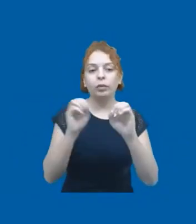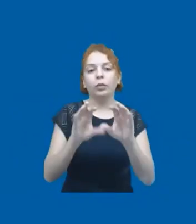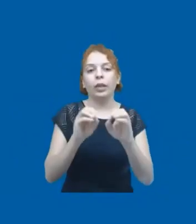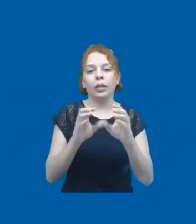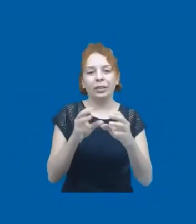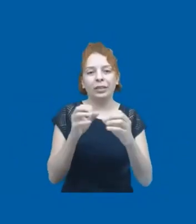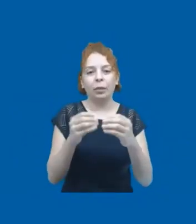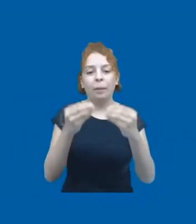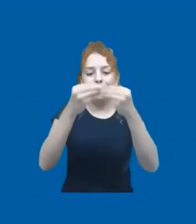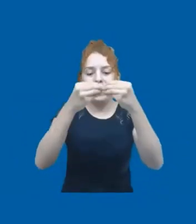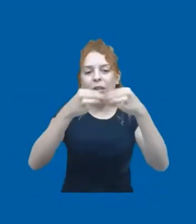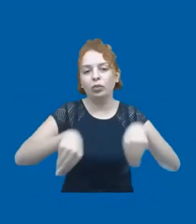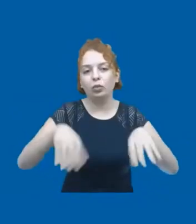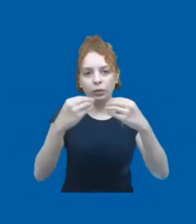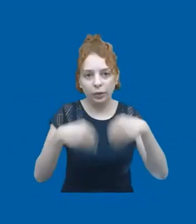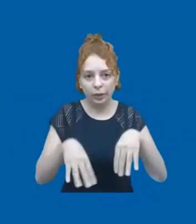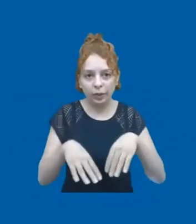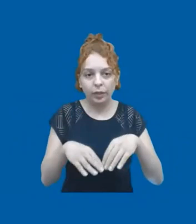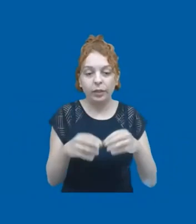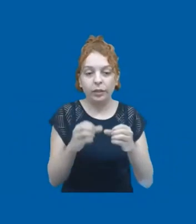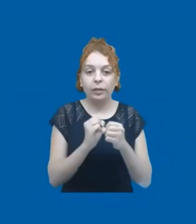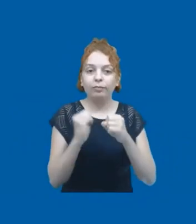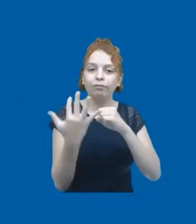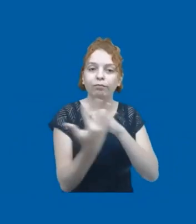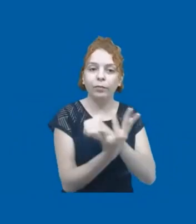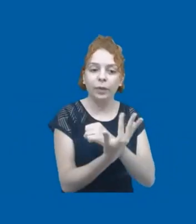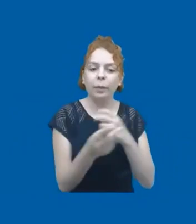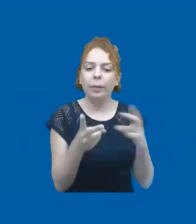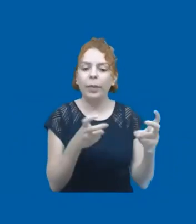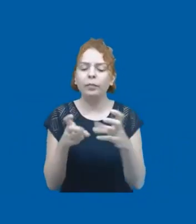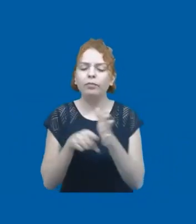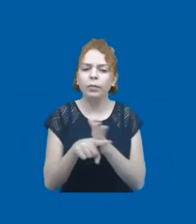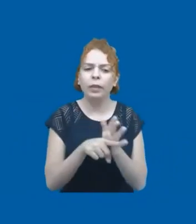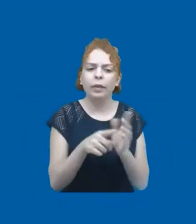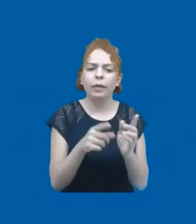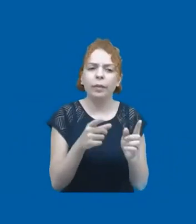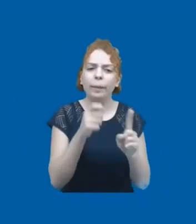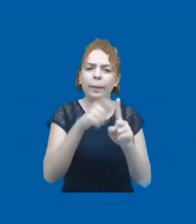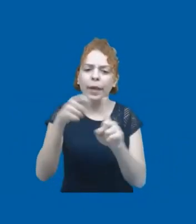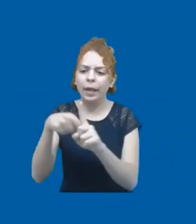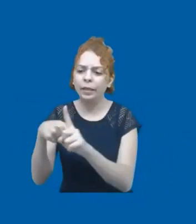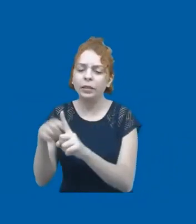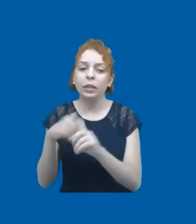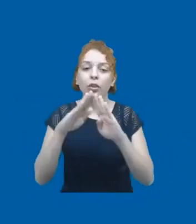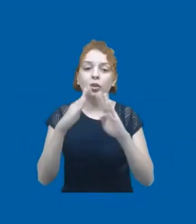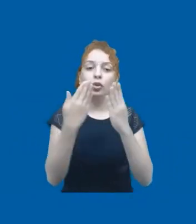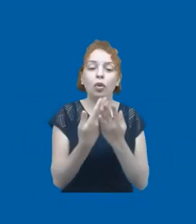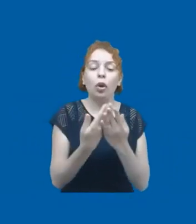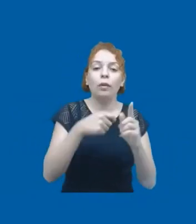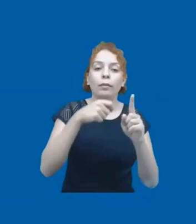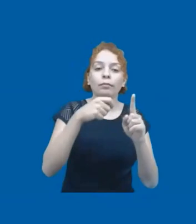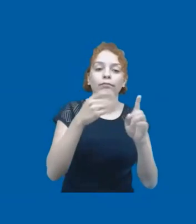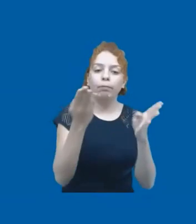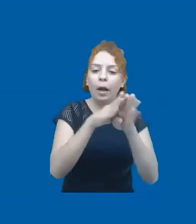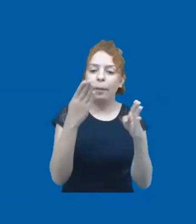prejudicado. E no auge da pandemia, se a gente computar os meses que várias escolas tiveram fechadas, mundo